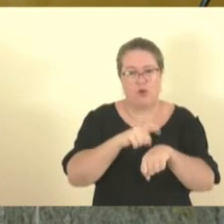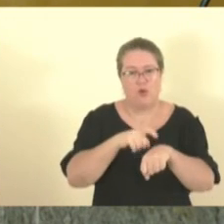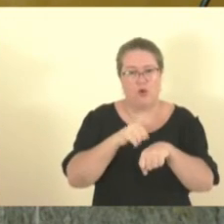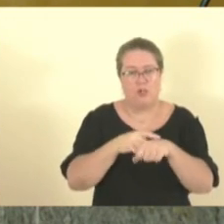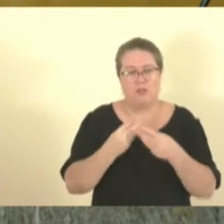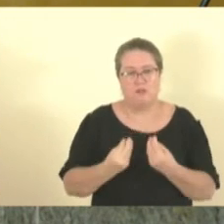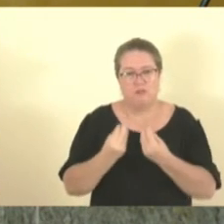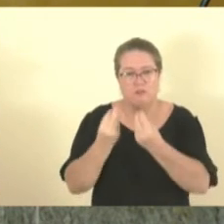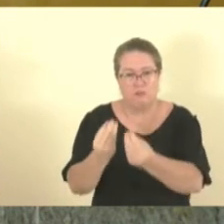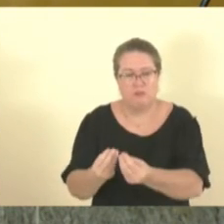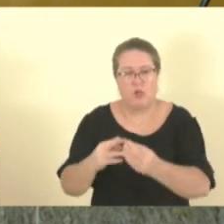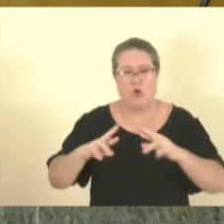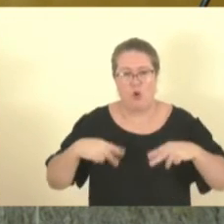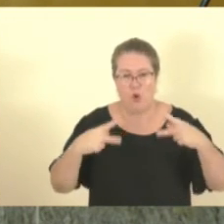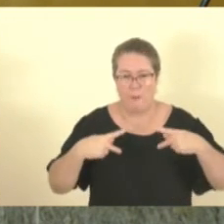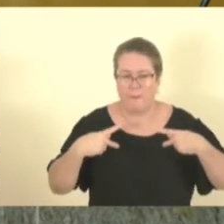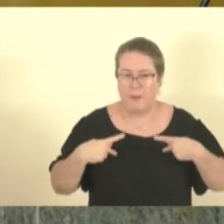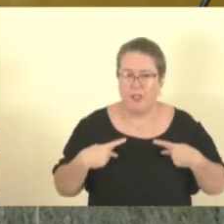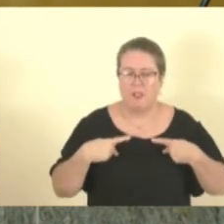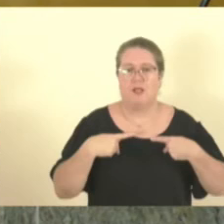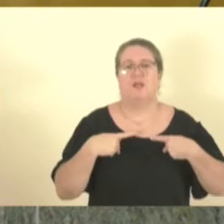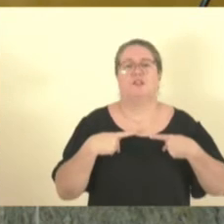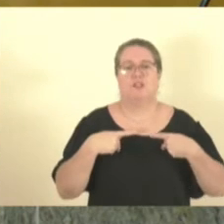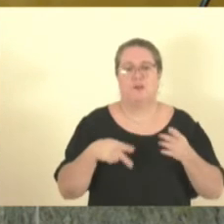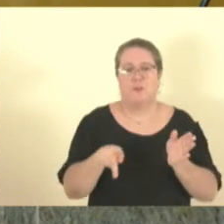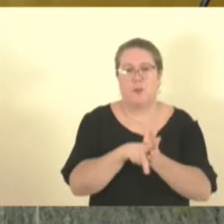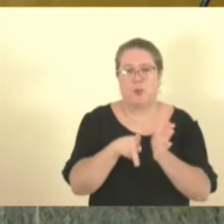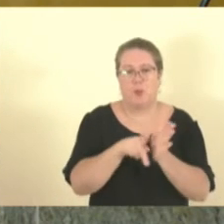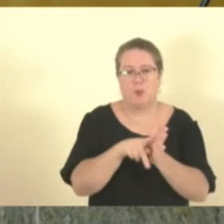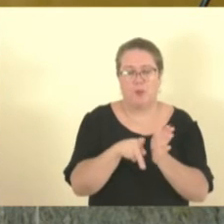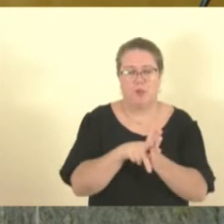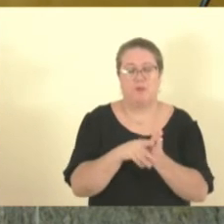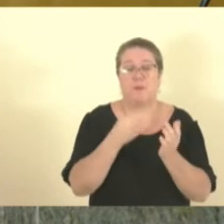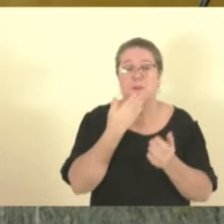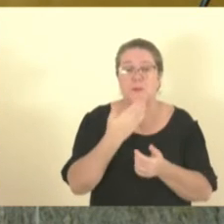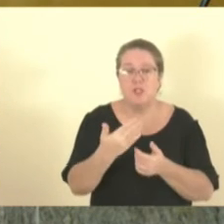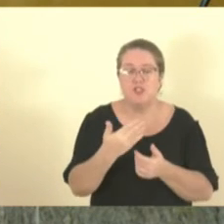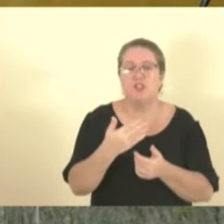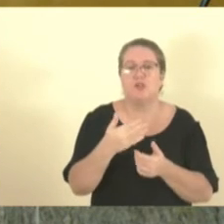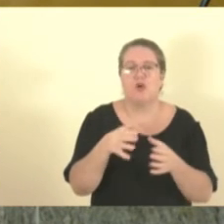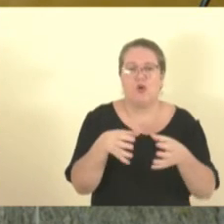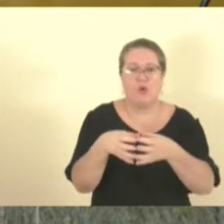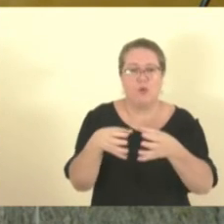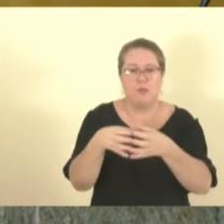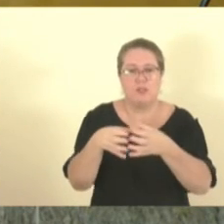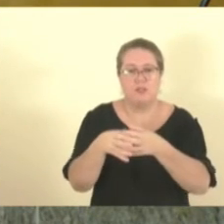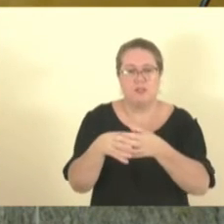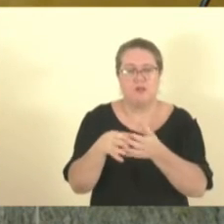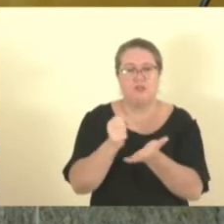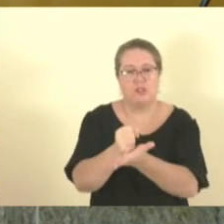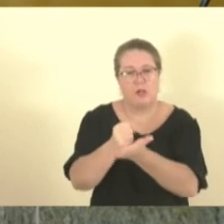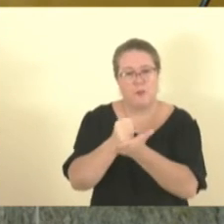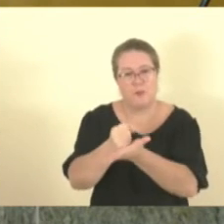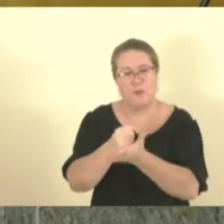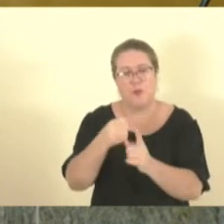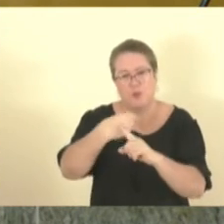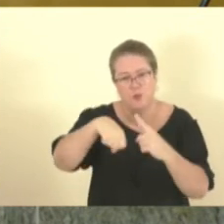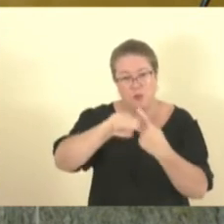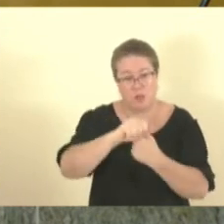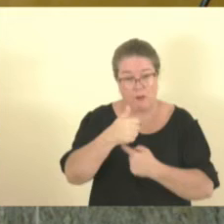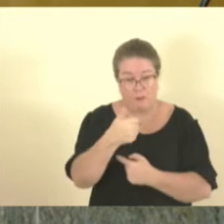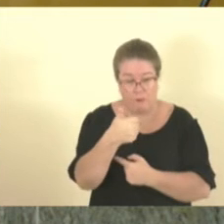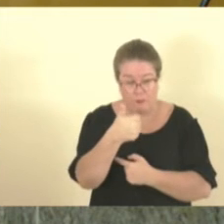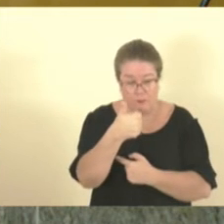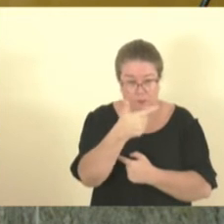Rosenberg Soares Pereira, conforme requerimento da Comissão de Assistência Social, e dia 21 de junho, sexta-feira,